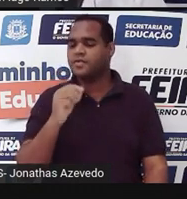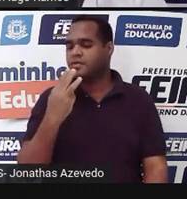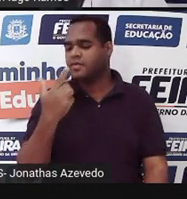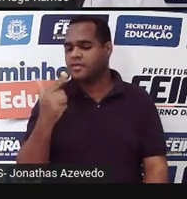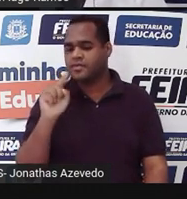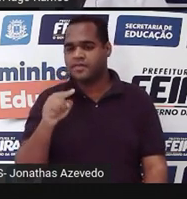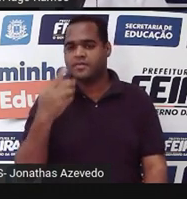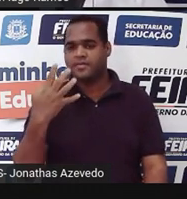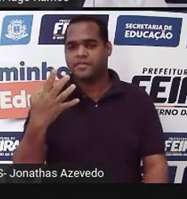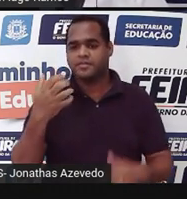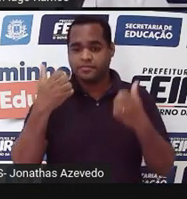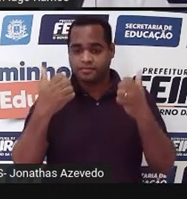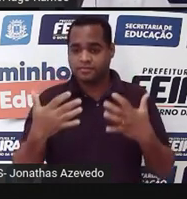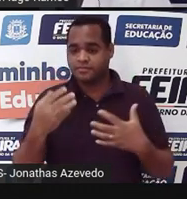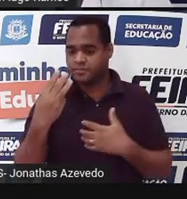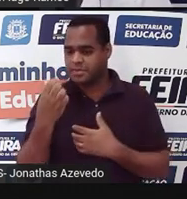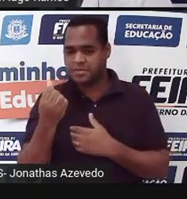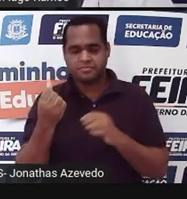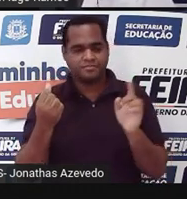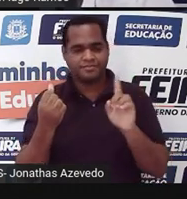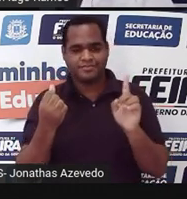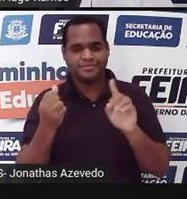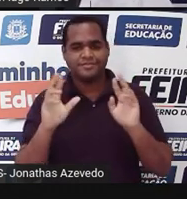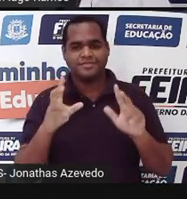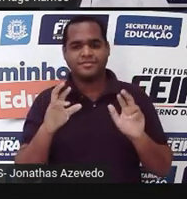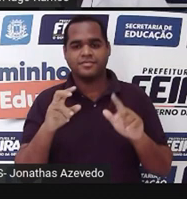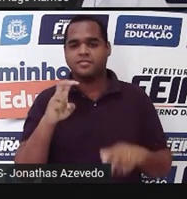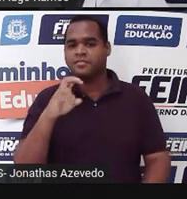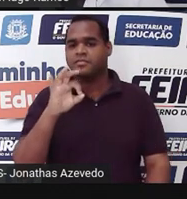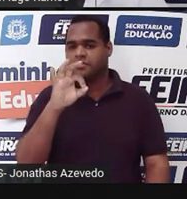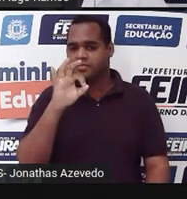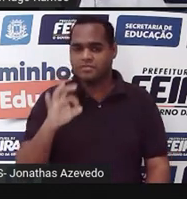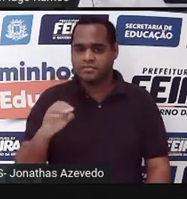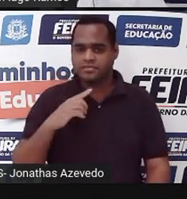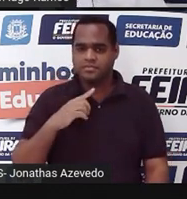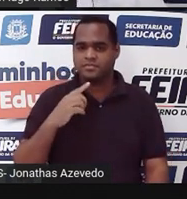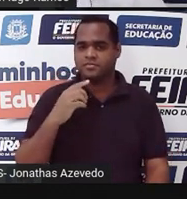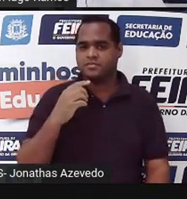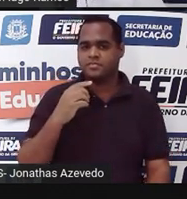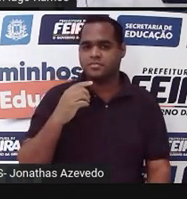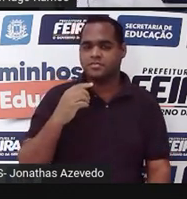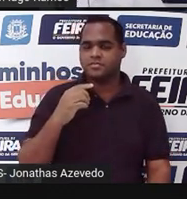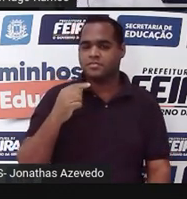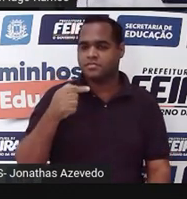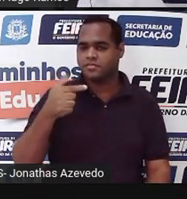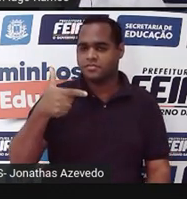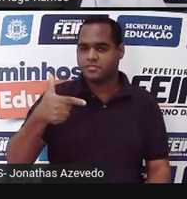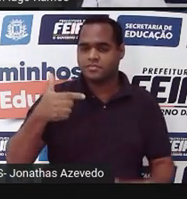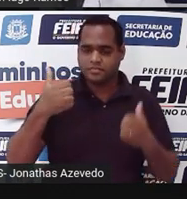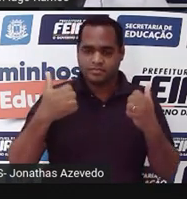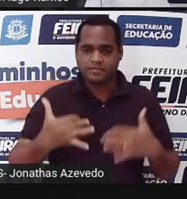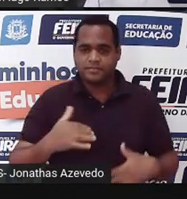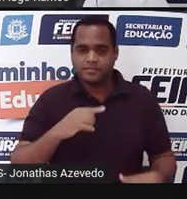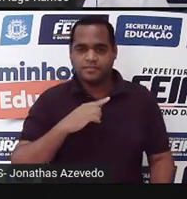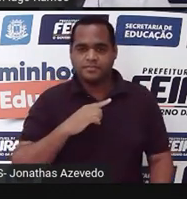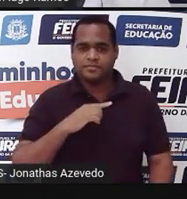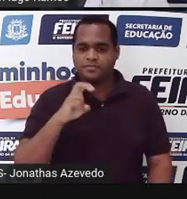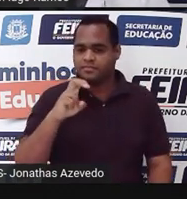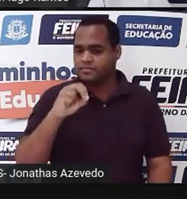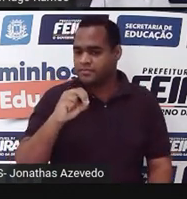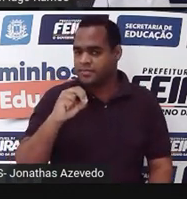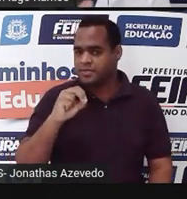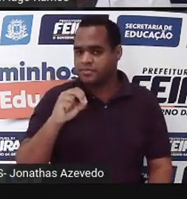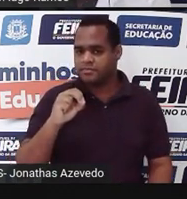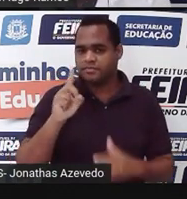tá? Não dá 36. Agora, 50% de 72. 50% é 50 dividido por 100.